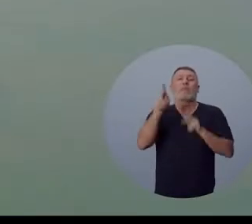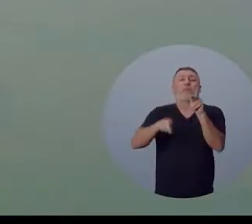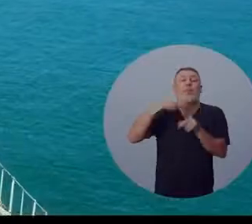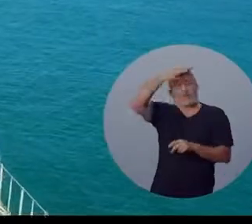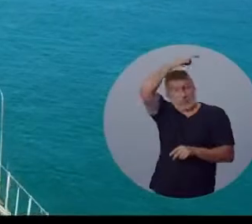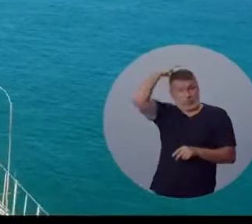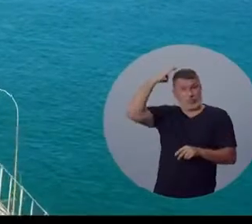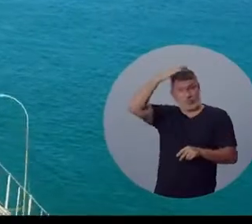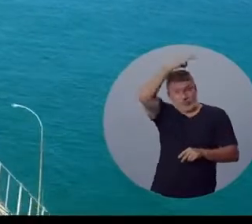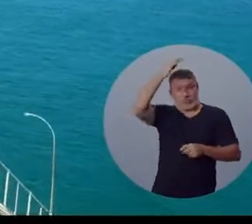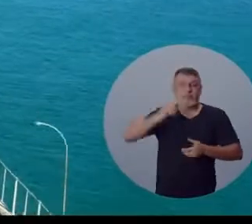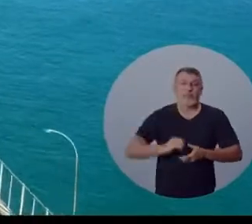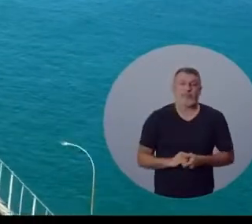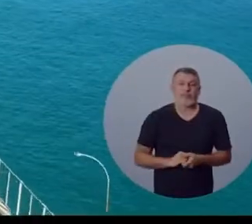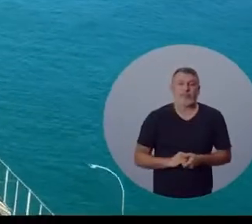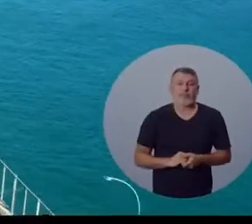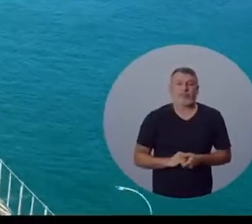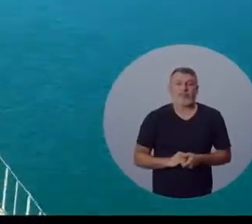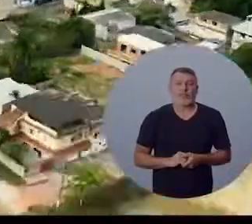capixabas.